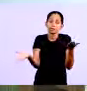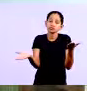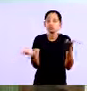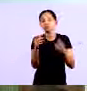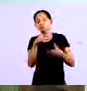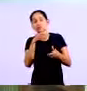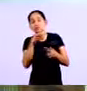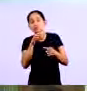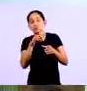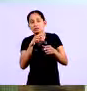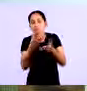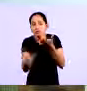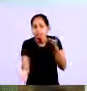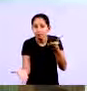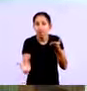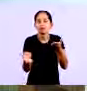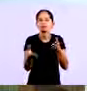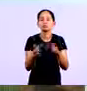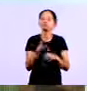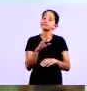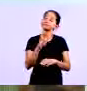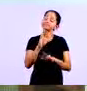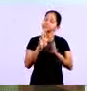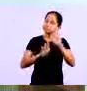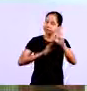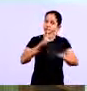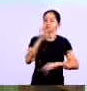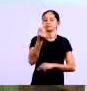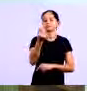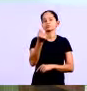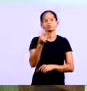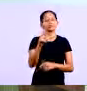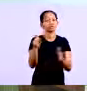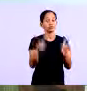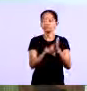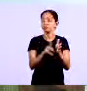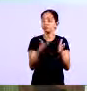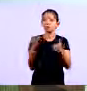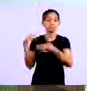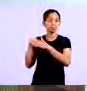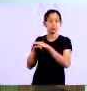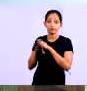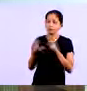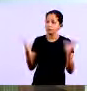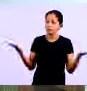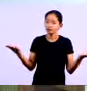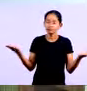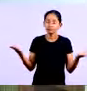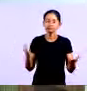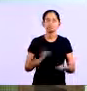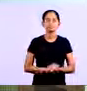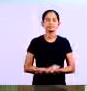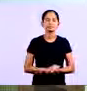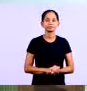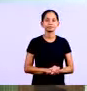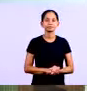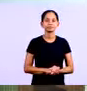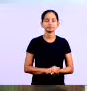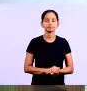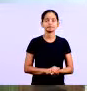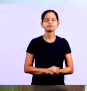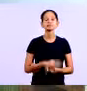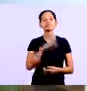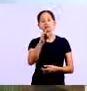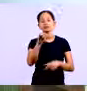cair e quebrar então são situações de risco que você está colocando aquele dinheiro que ele é dinheiro que está guardado um outro fato também é que